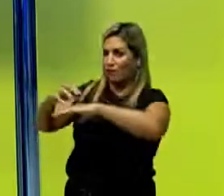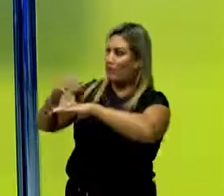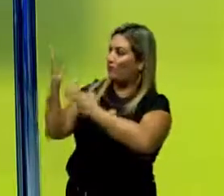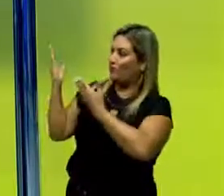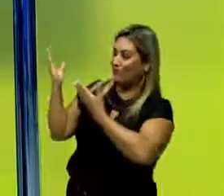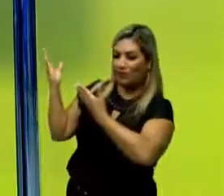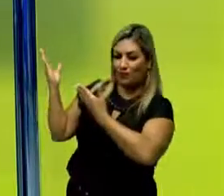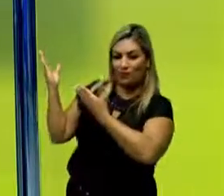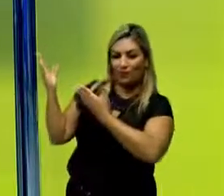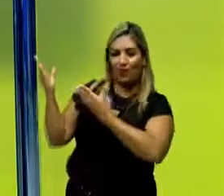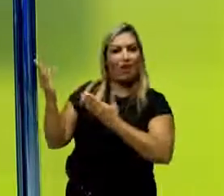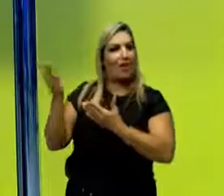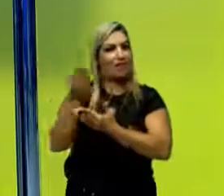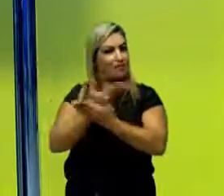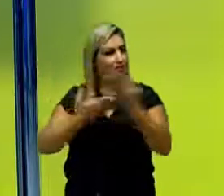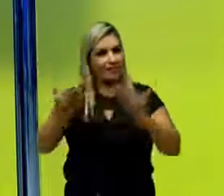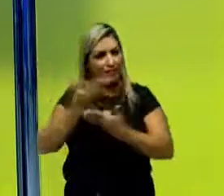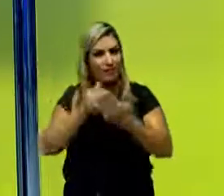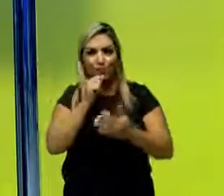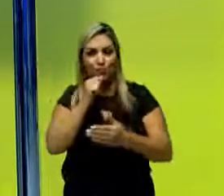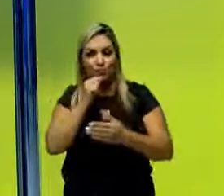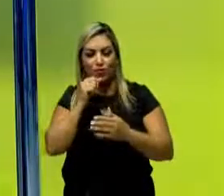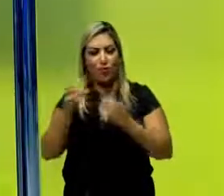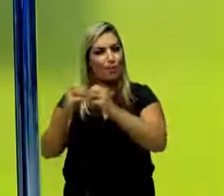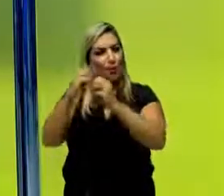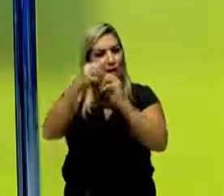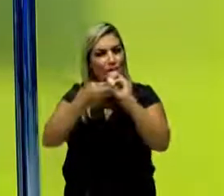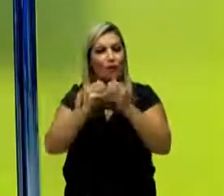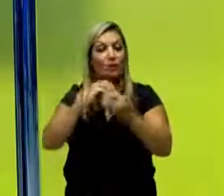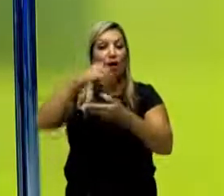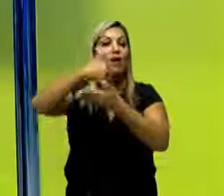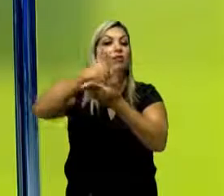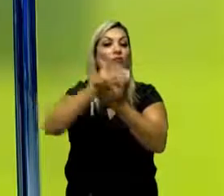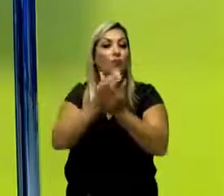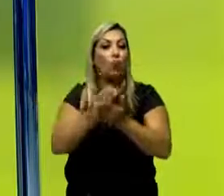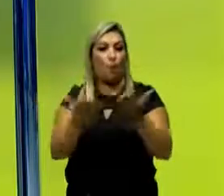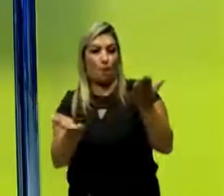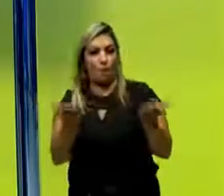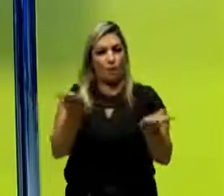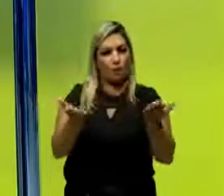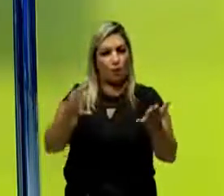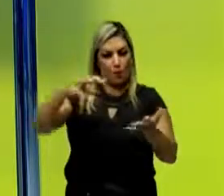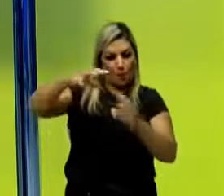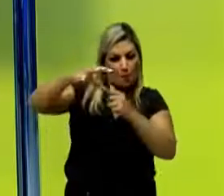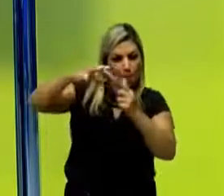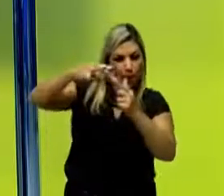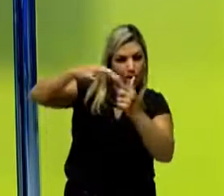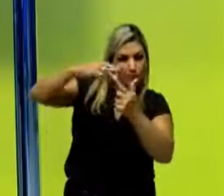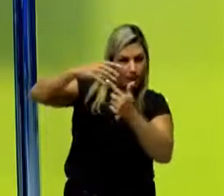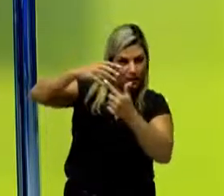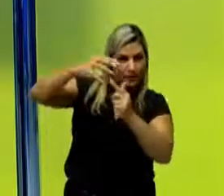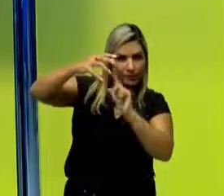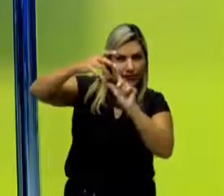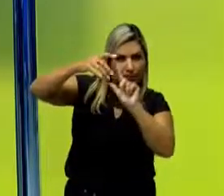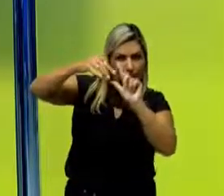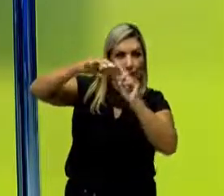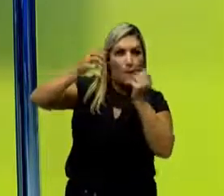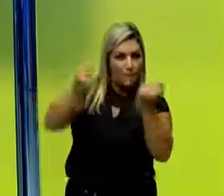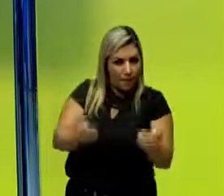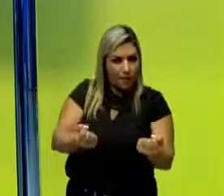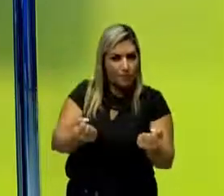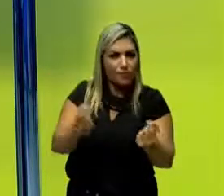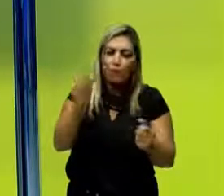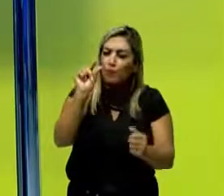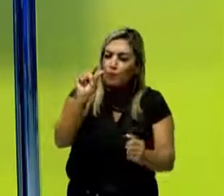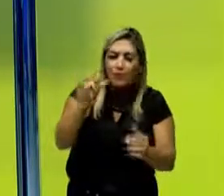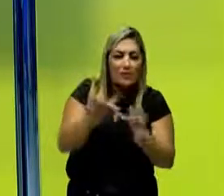uma boa interação entre essas moléculas e o fato de eles distribuírem o peso nas patas, o peso em cada uma dessas patas fica